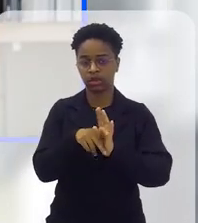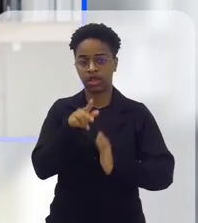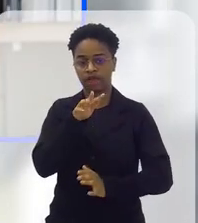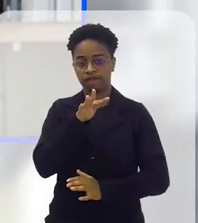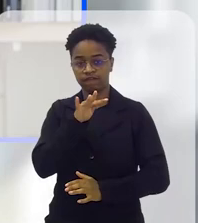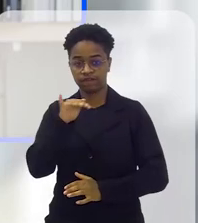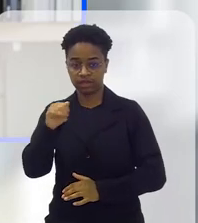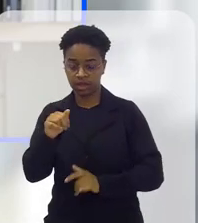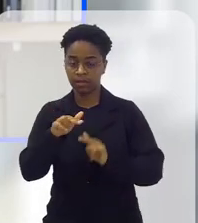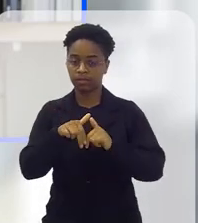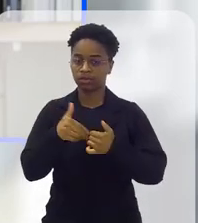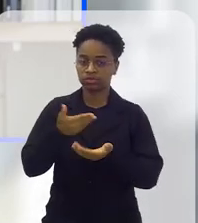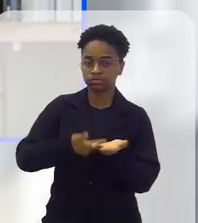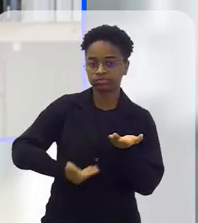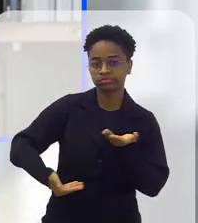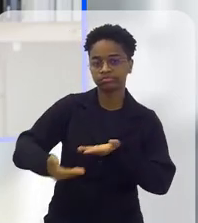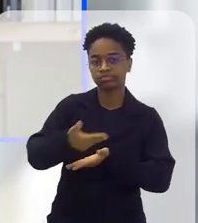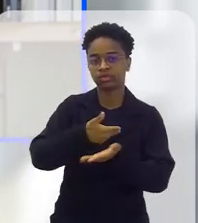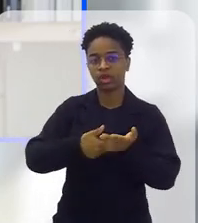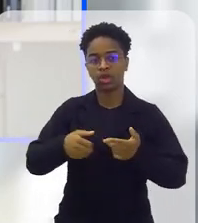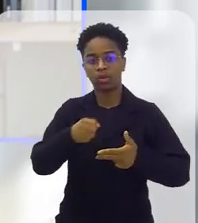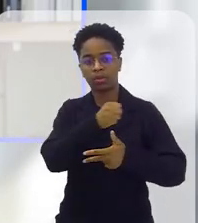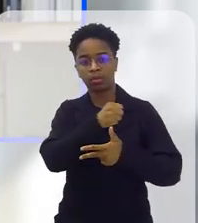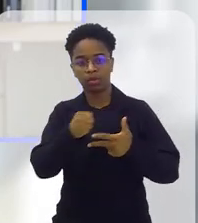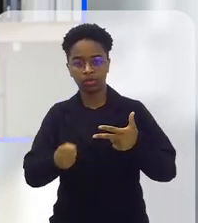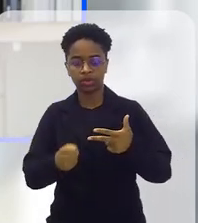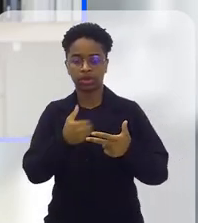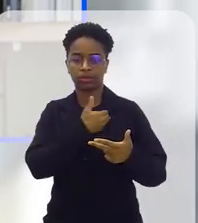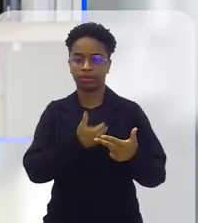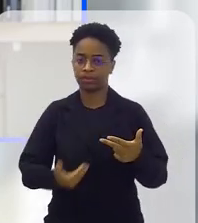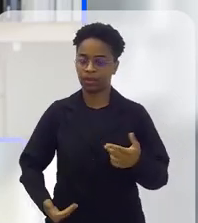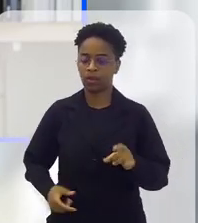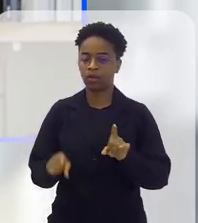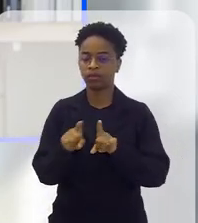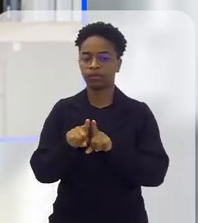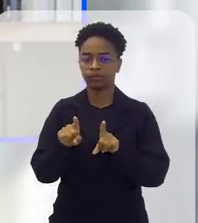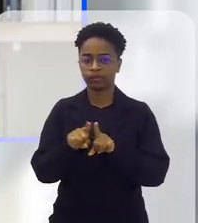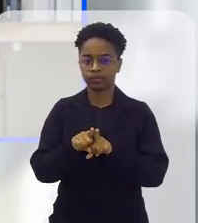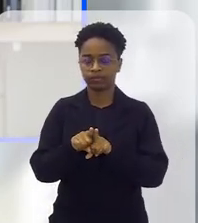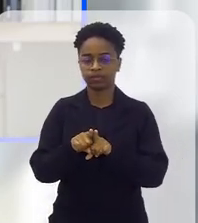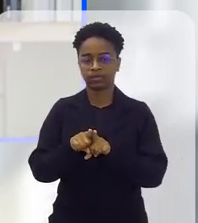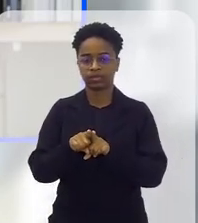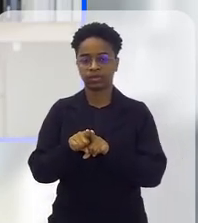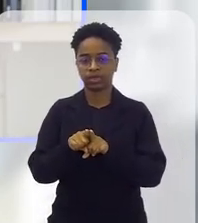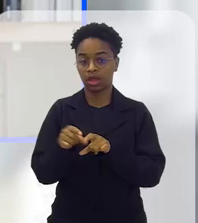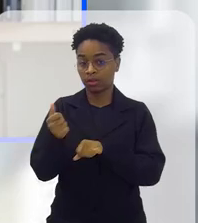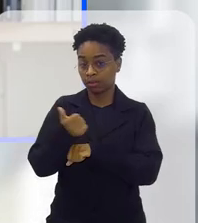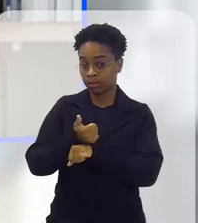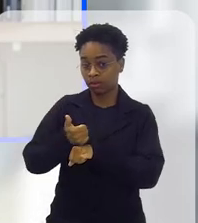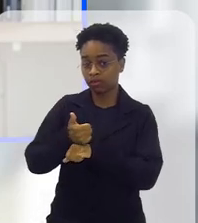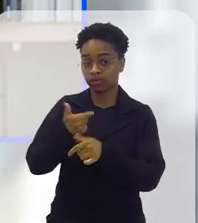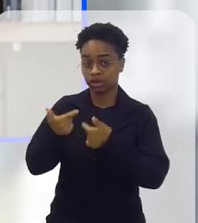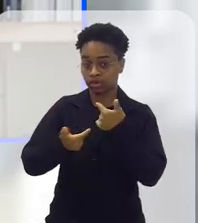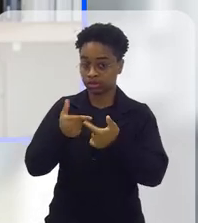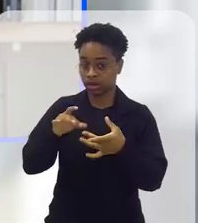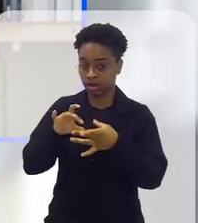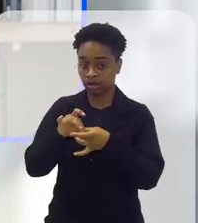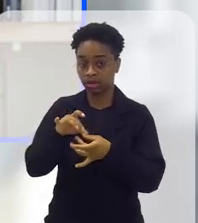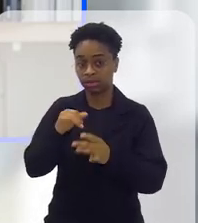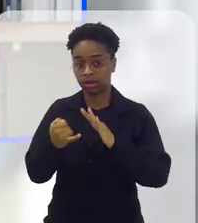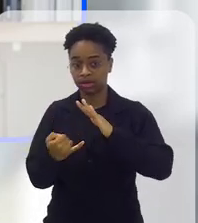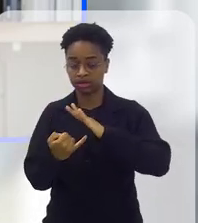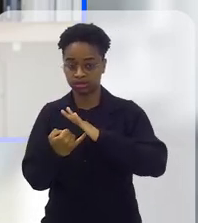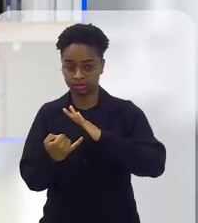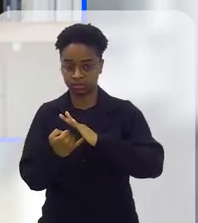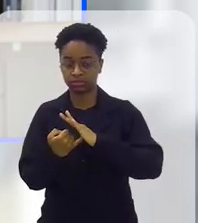FIA através desse diálogo, seja do poder público, seja dos próprios profissionais